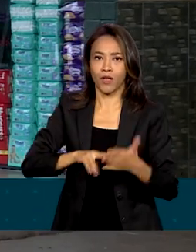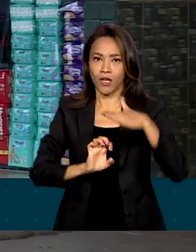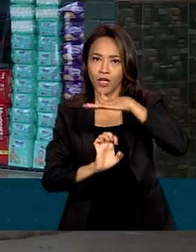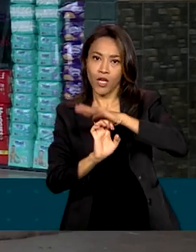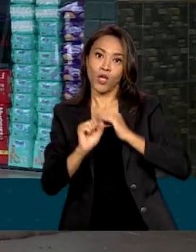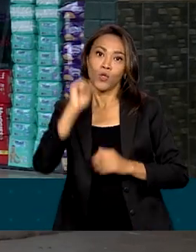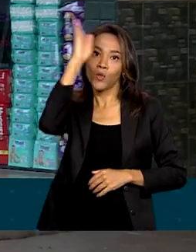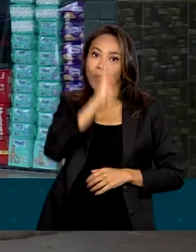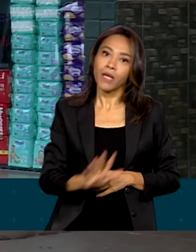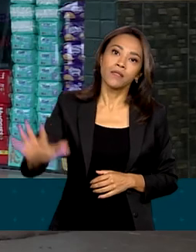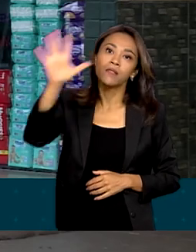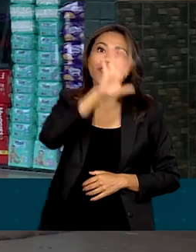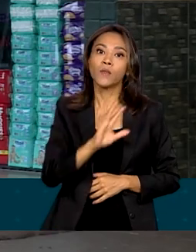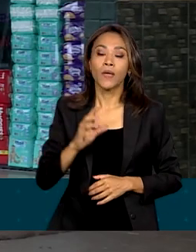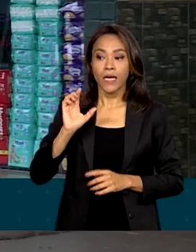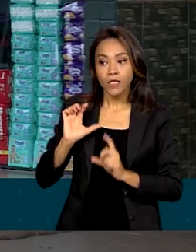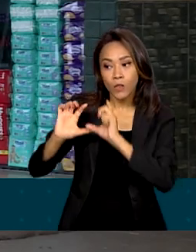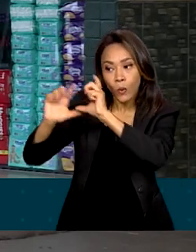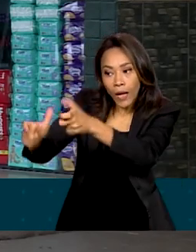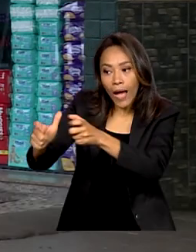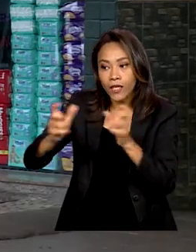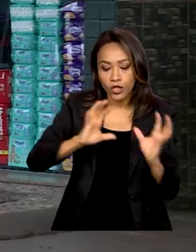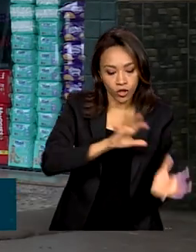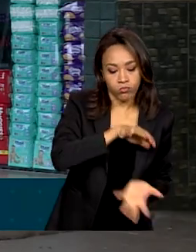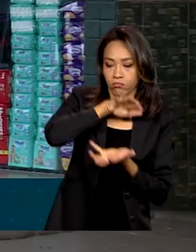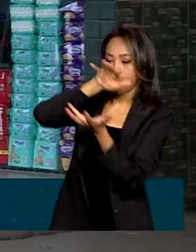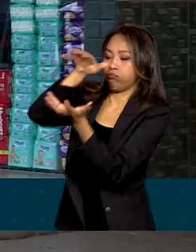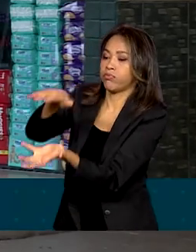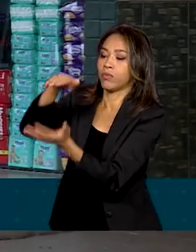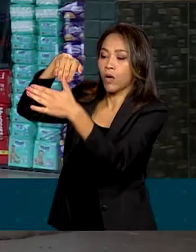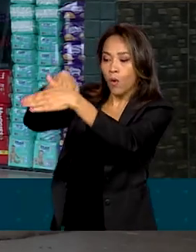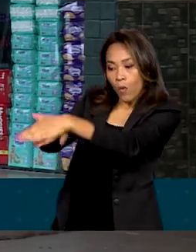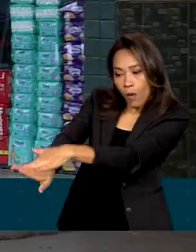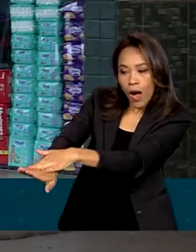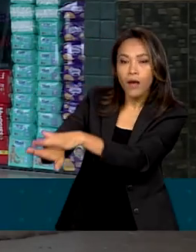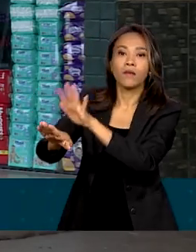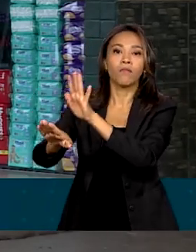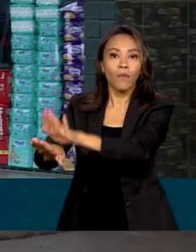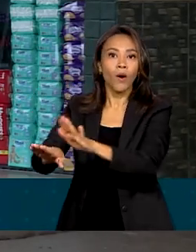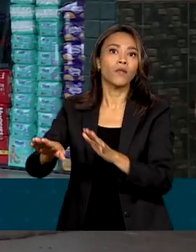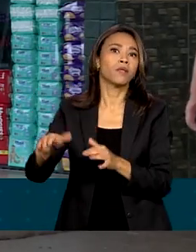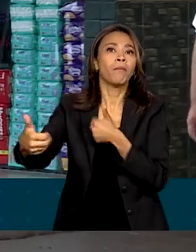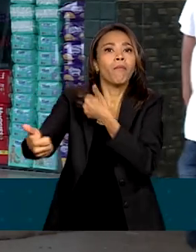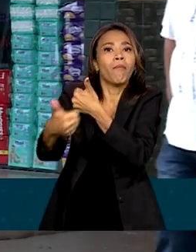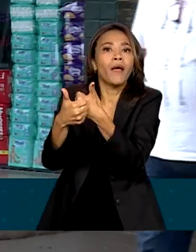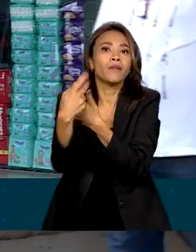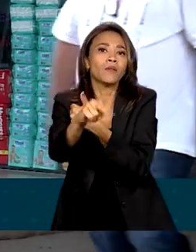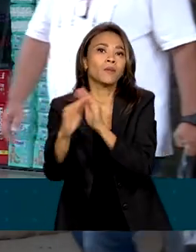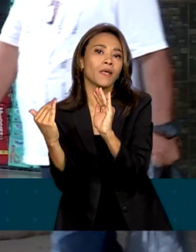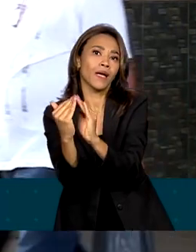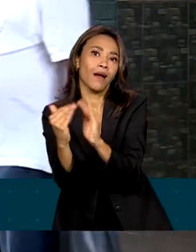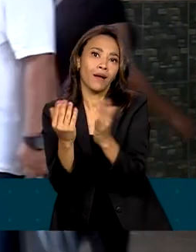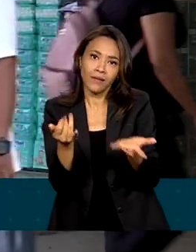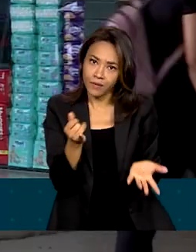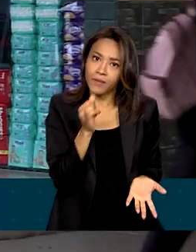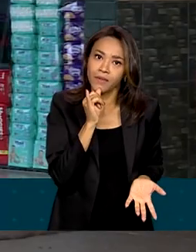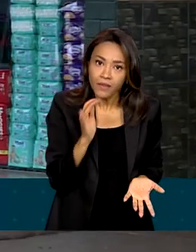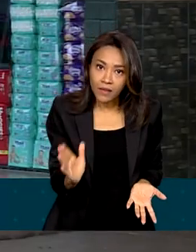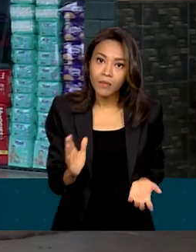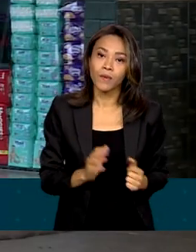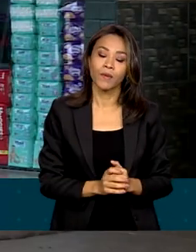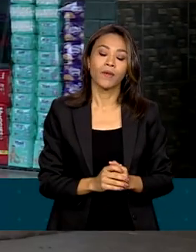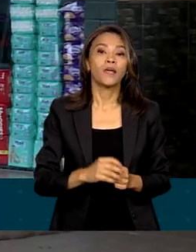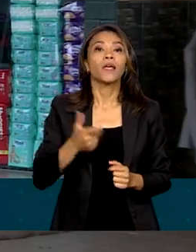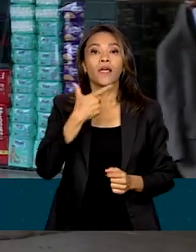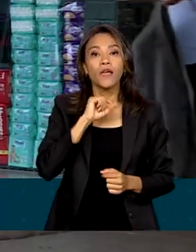de coleta, o cidadão poderá buscar ou postar uma encomenda em um endereço mais próximo de casa, por exemplo. Para os